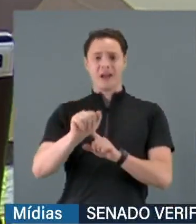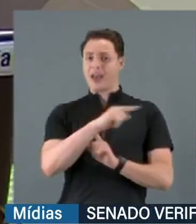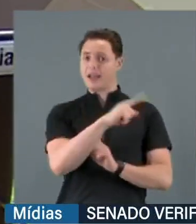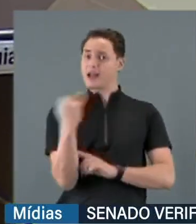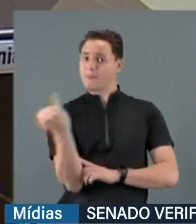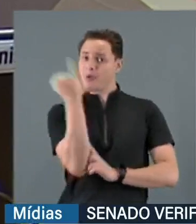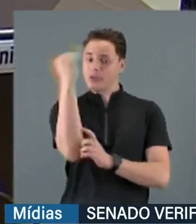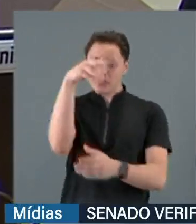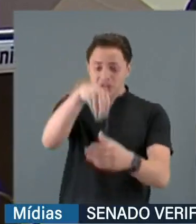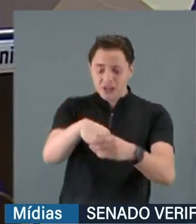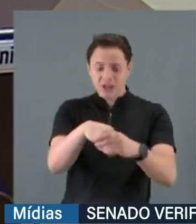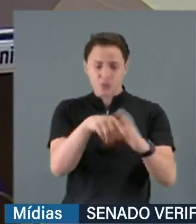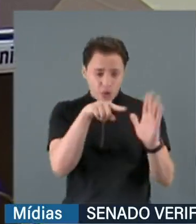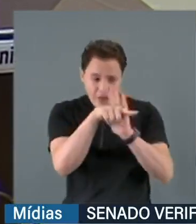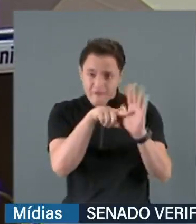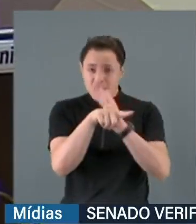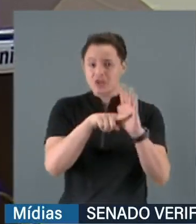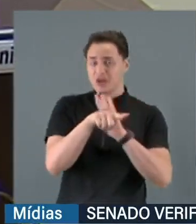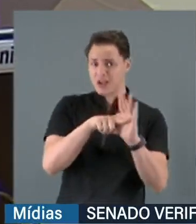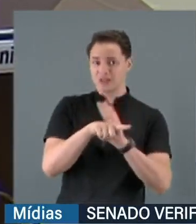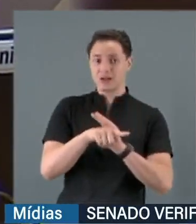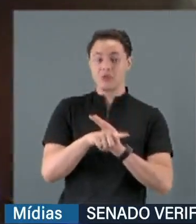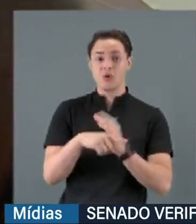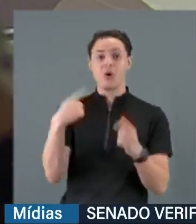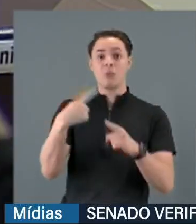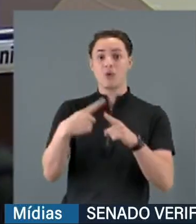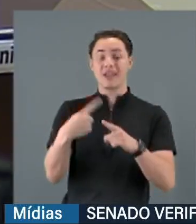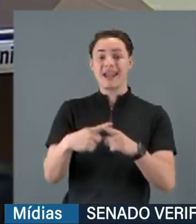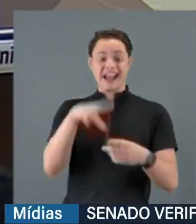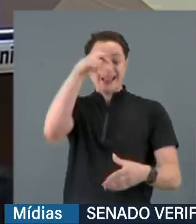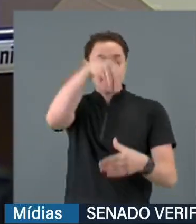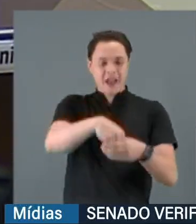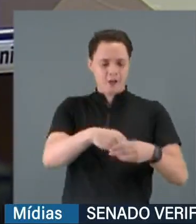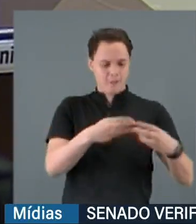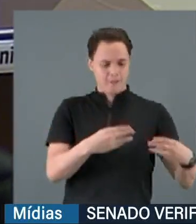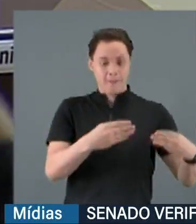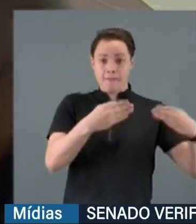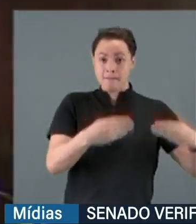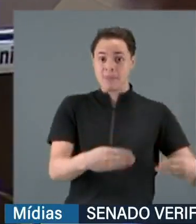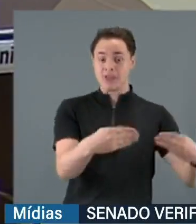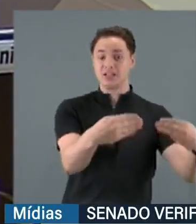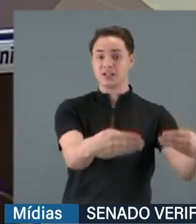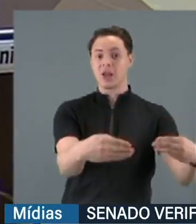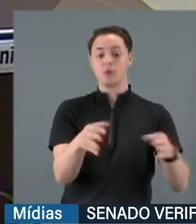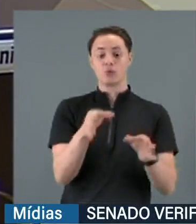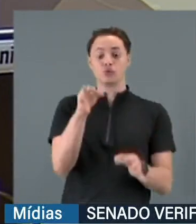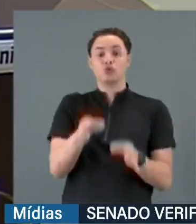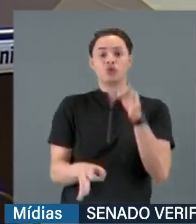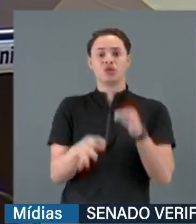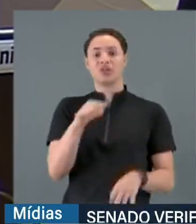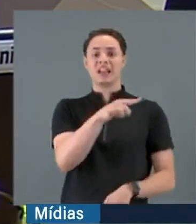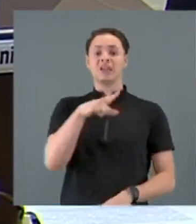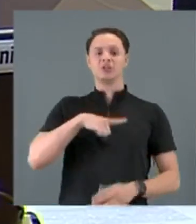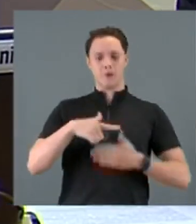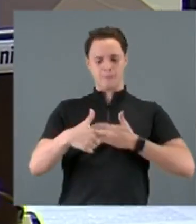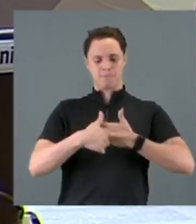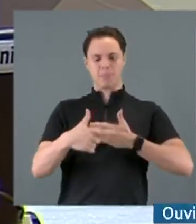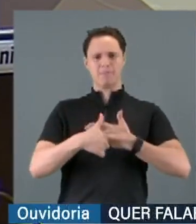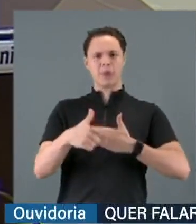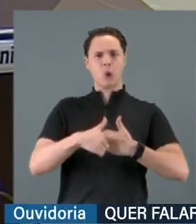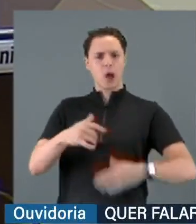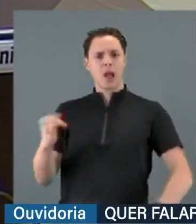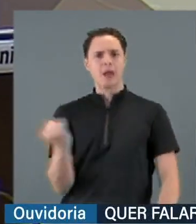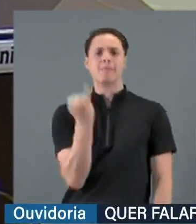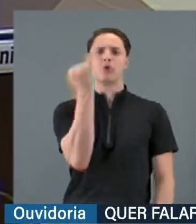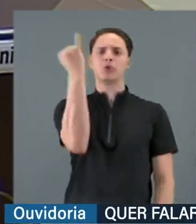Ela, no Ministério da Justiça, no governo anterior, ela tinha uma posição estratégica,